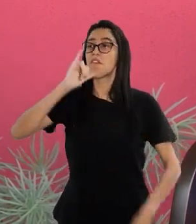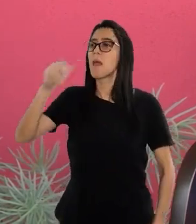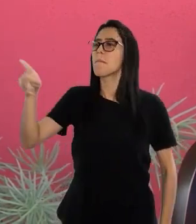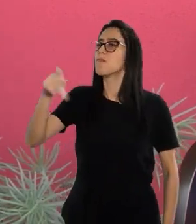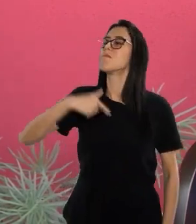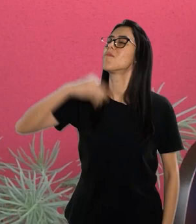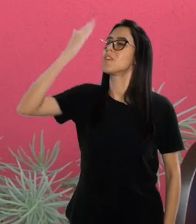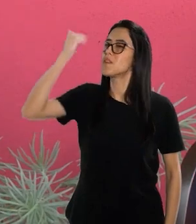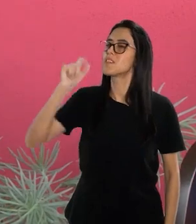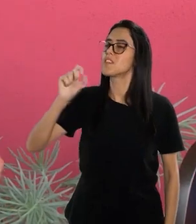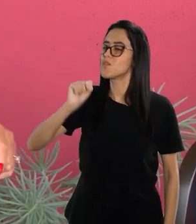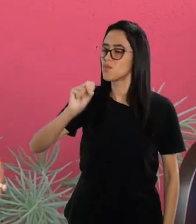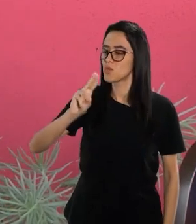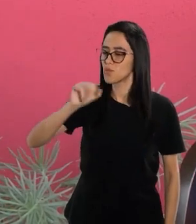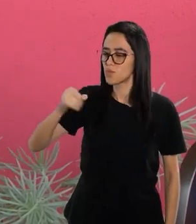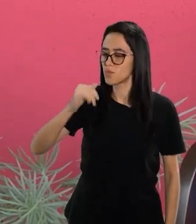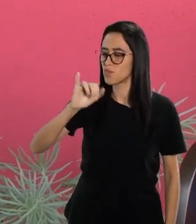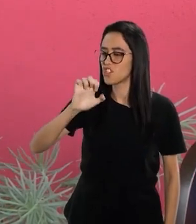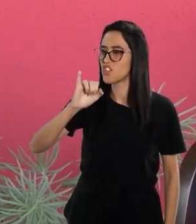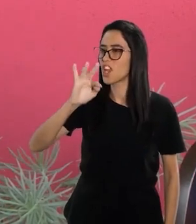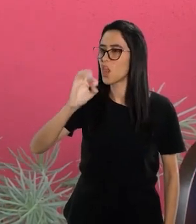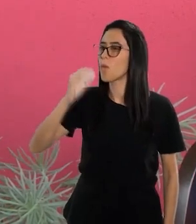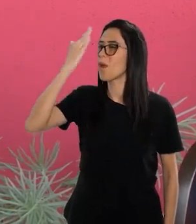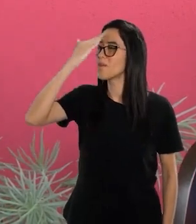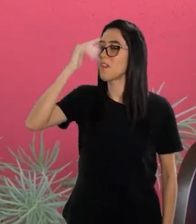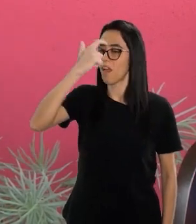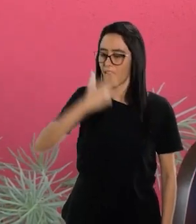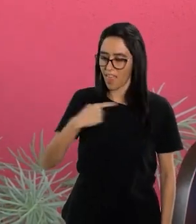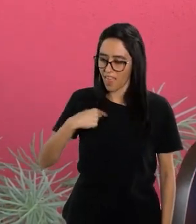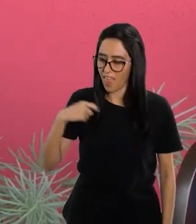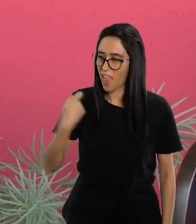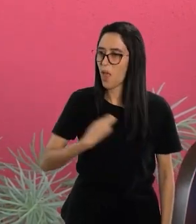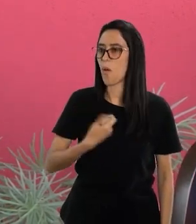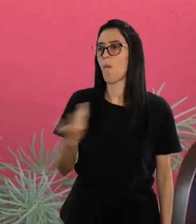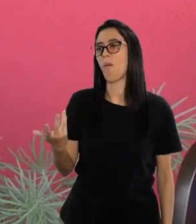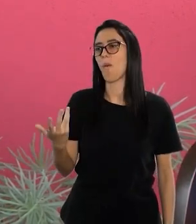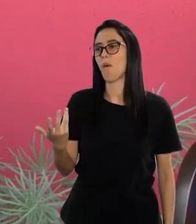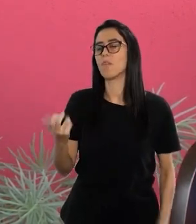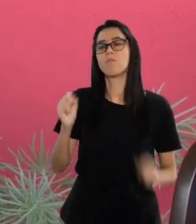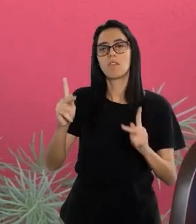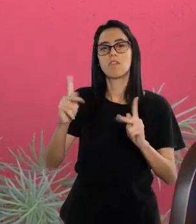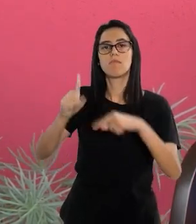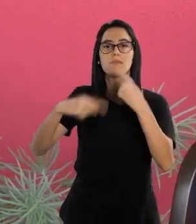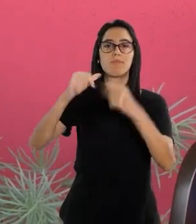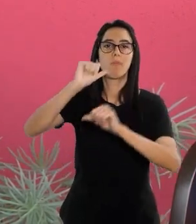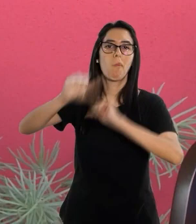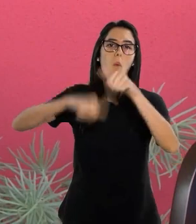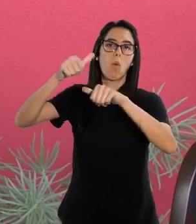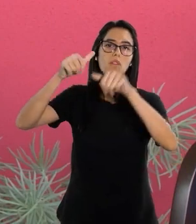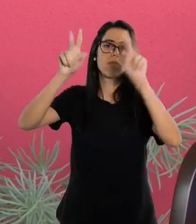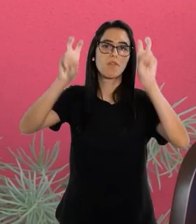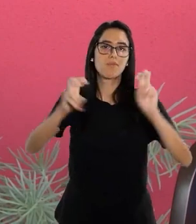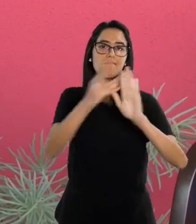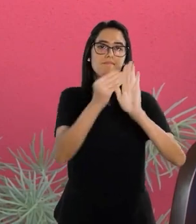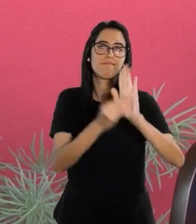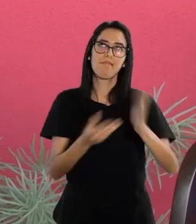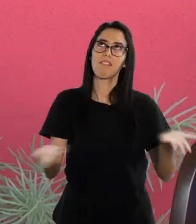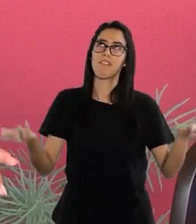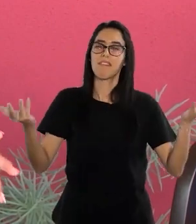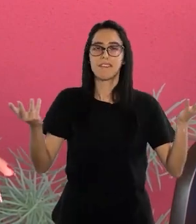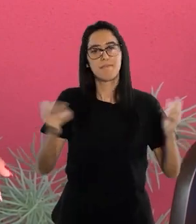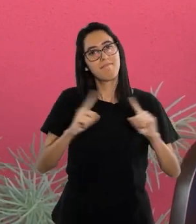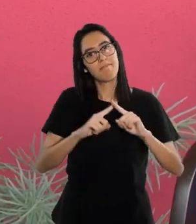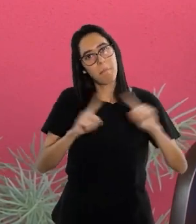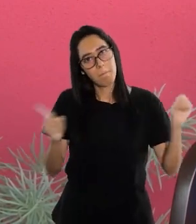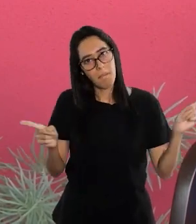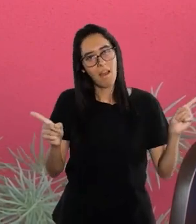que eu falei, professor, já sei quem é o sujeito. Sou eu mesmo. Ele muda de matéria, sabe. Aí não